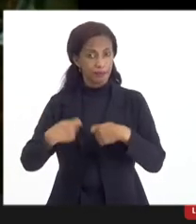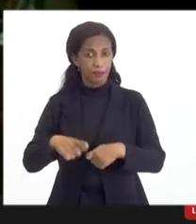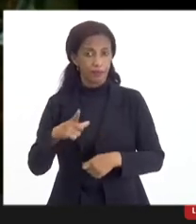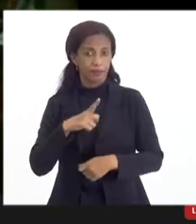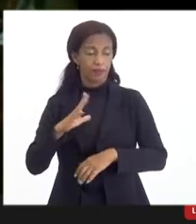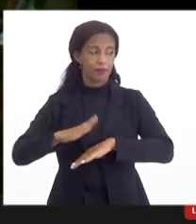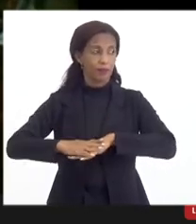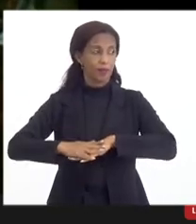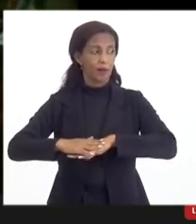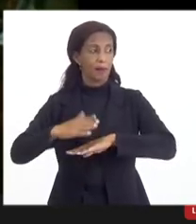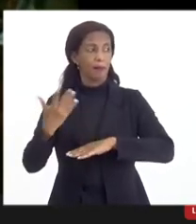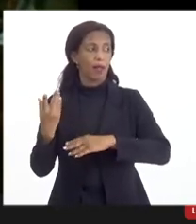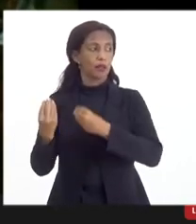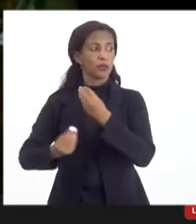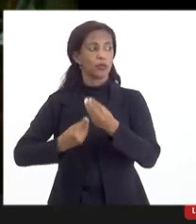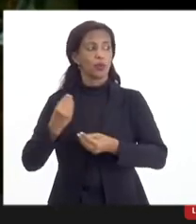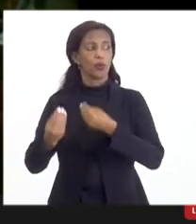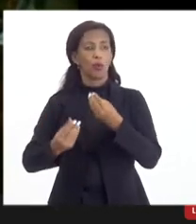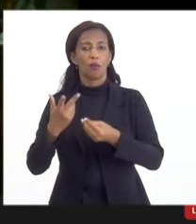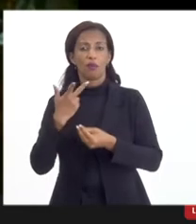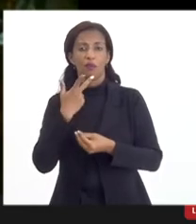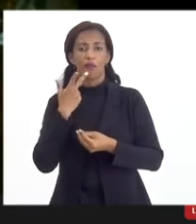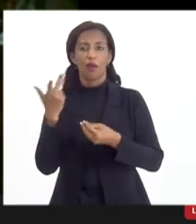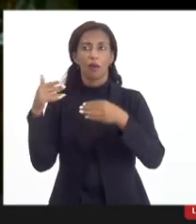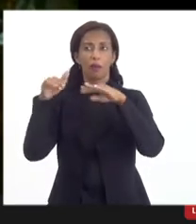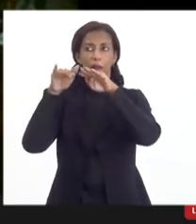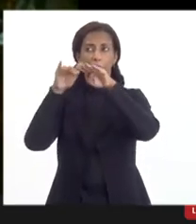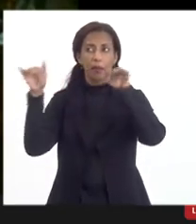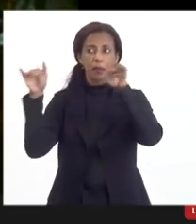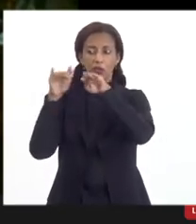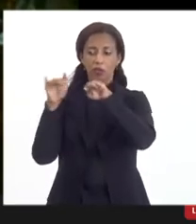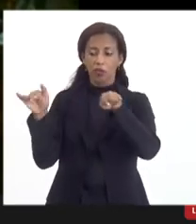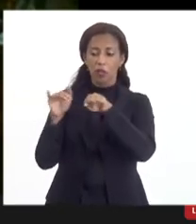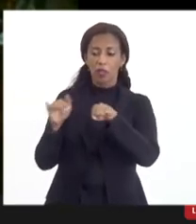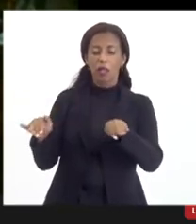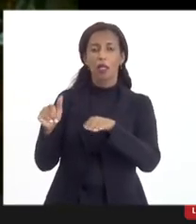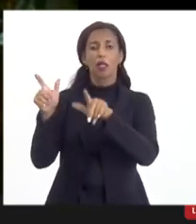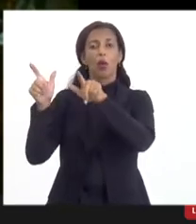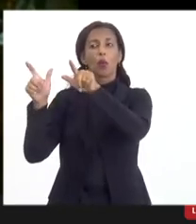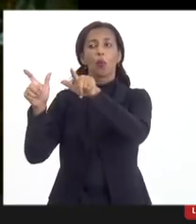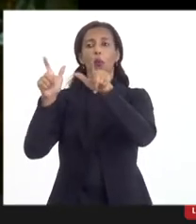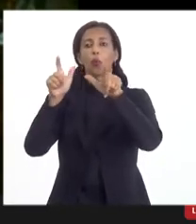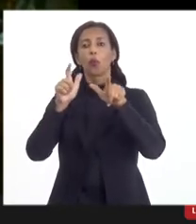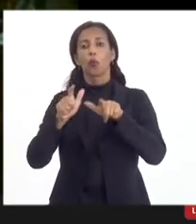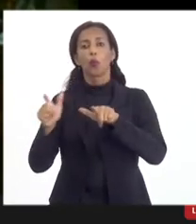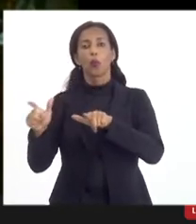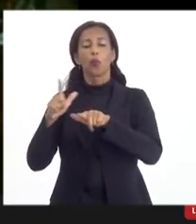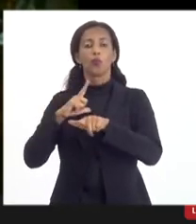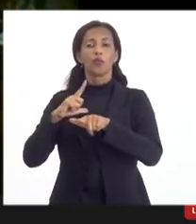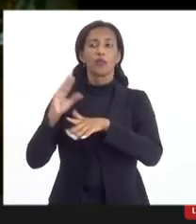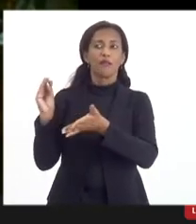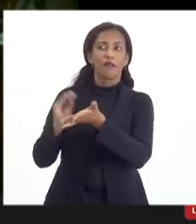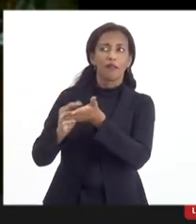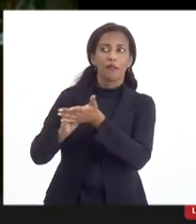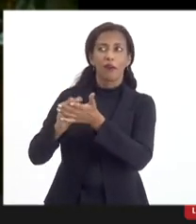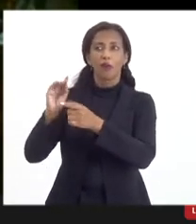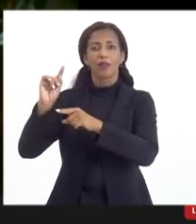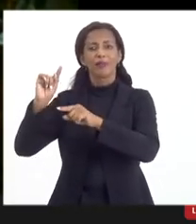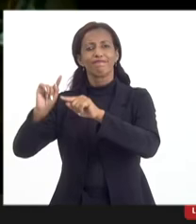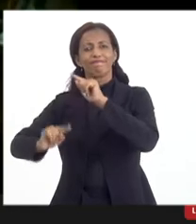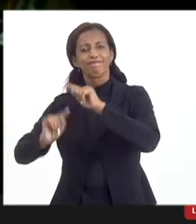mais, como nós dizemos, de prateleira, onde você não tem um produto sob medida